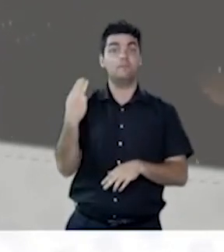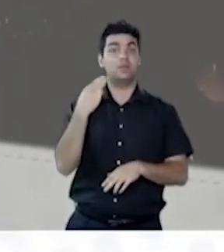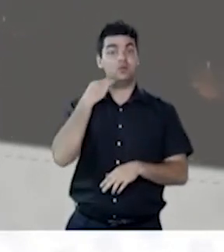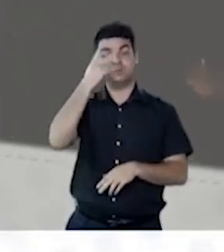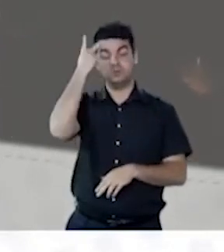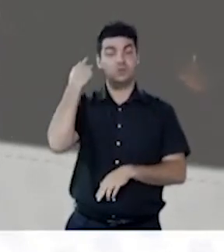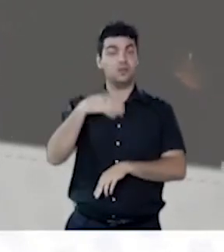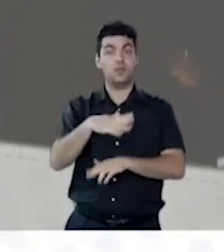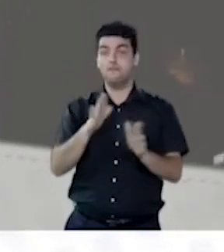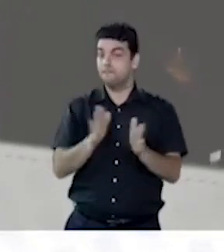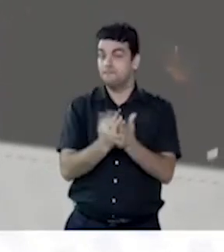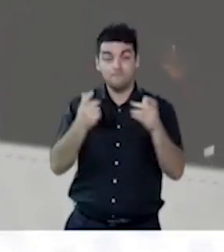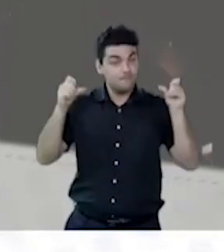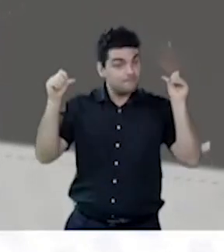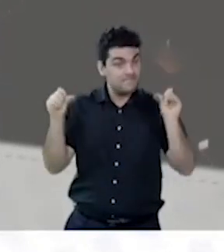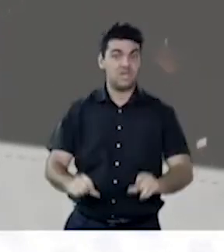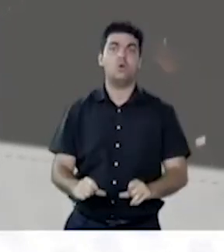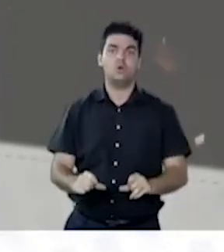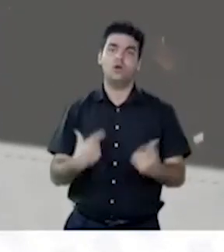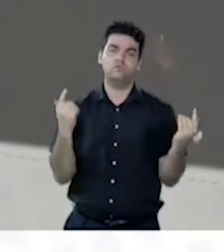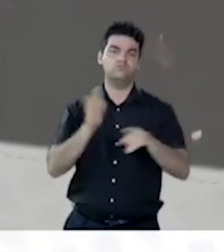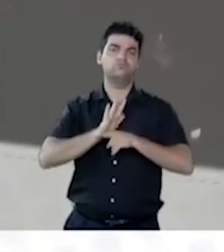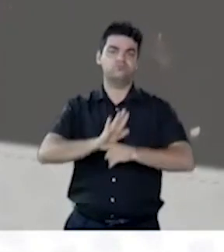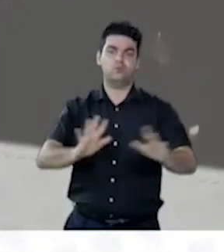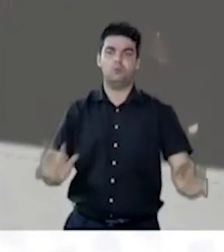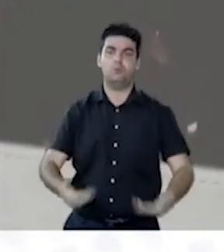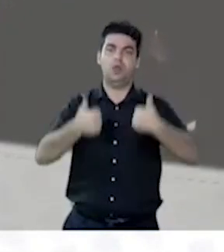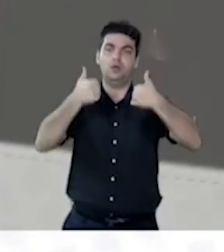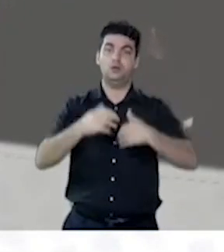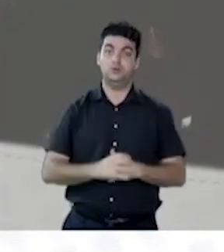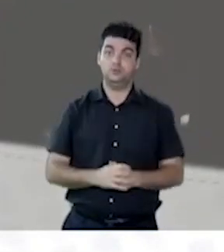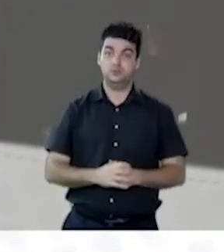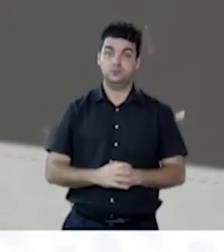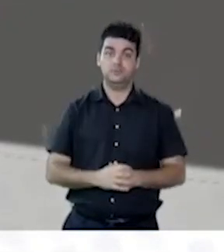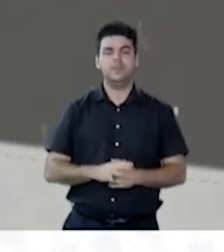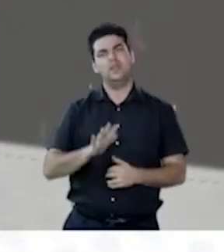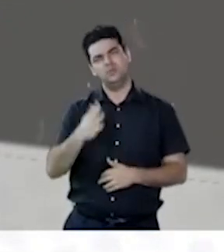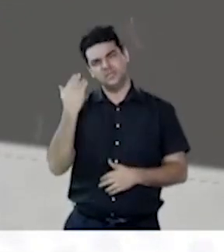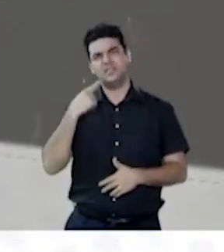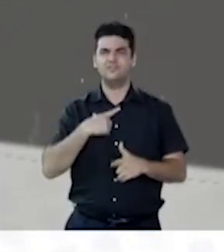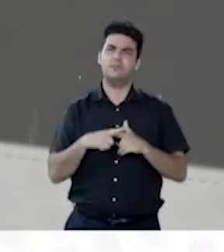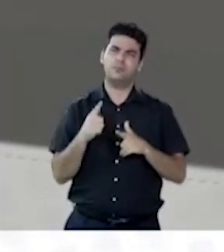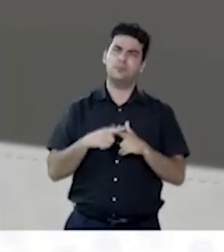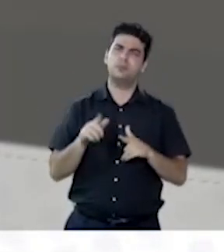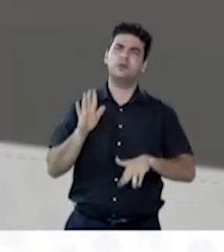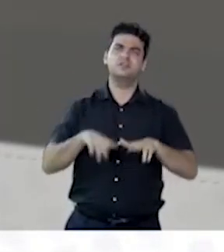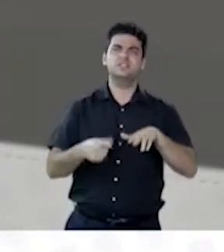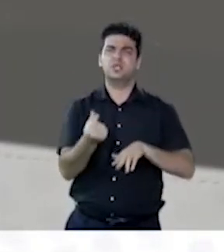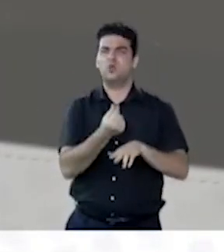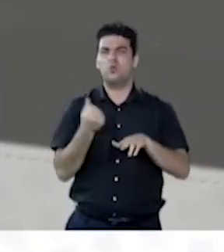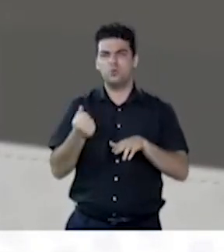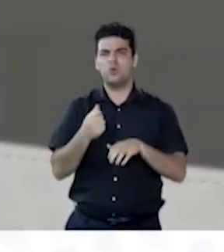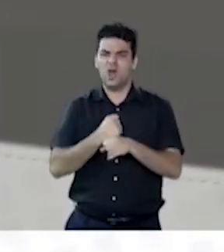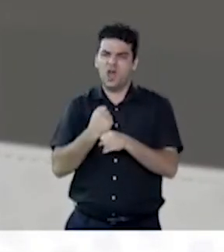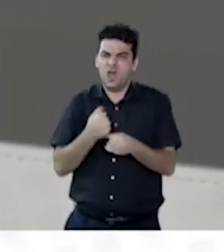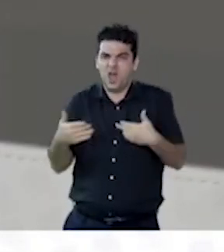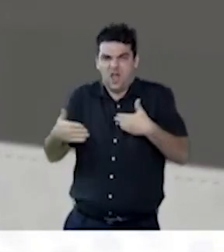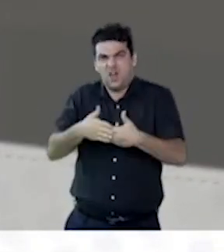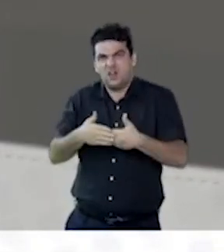de pessoas da pobreza extrema e, apesar da recessão desses últimos anos,